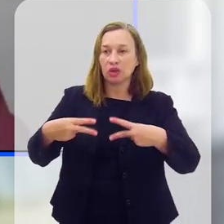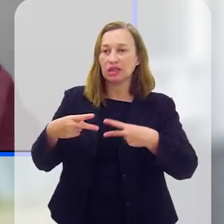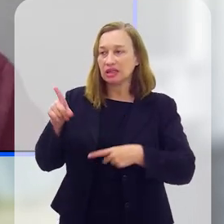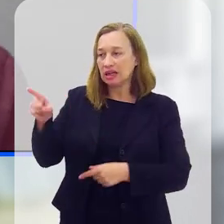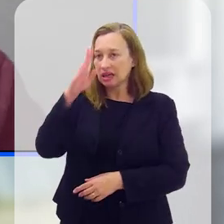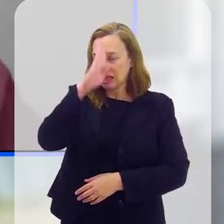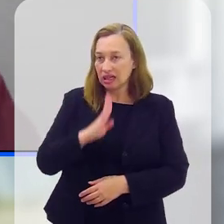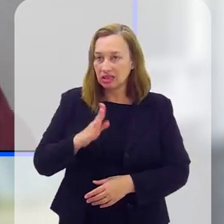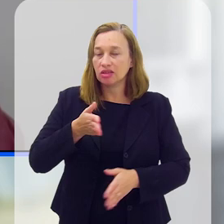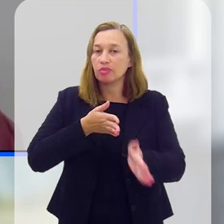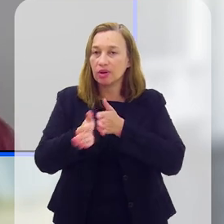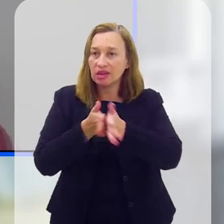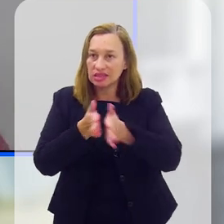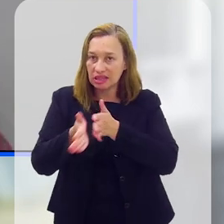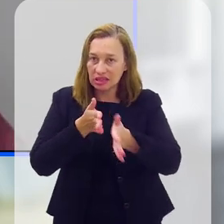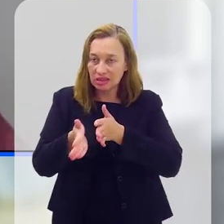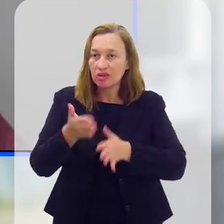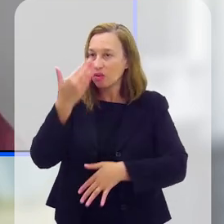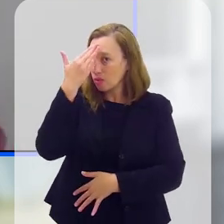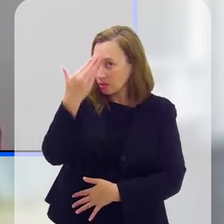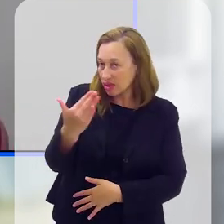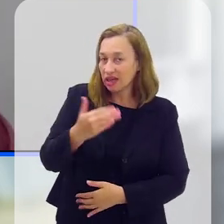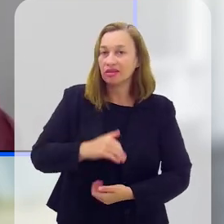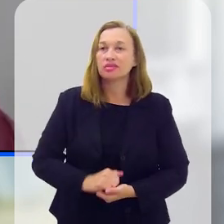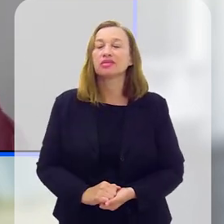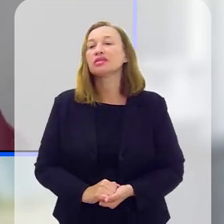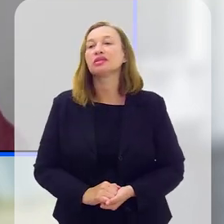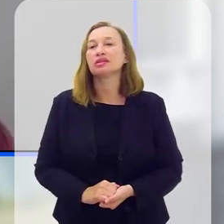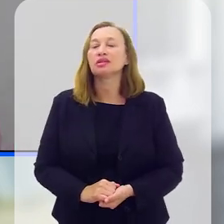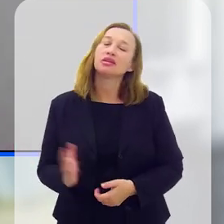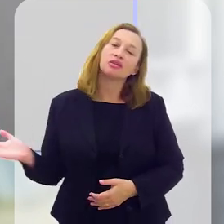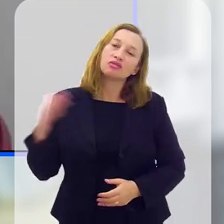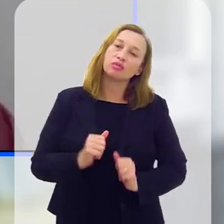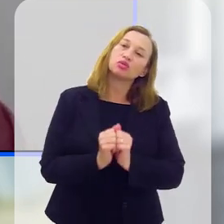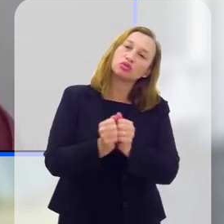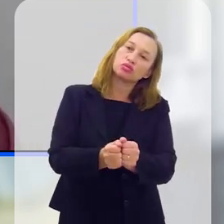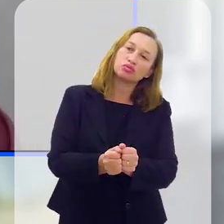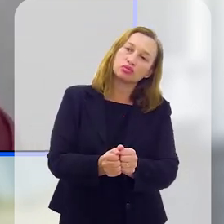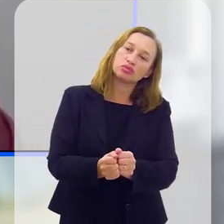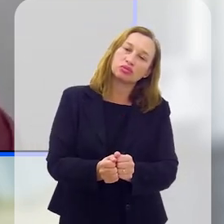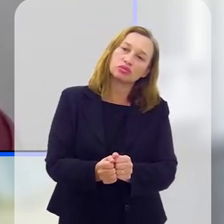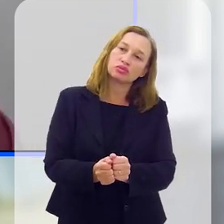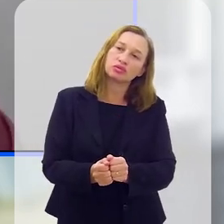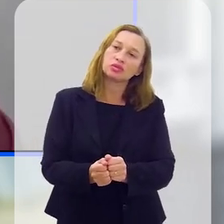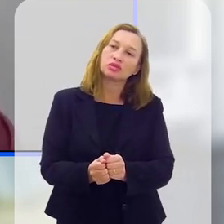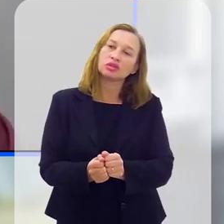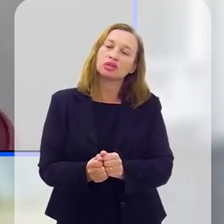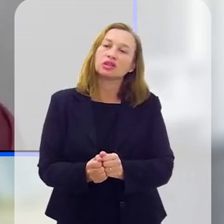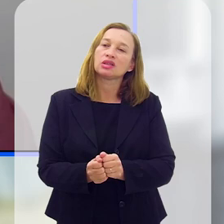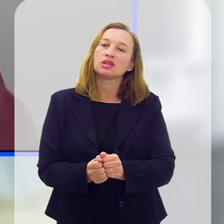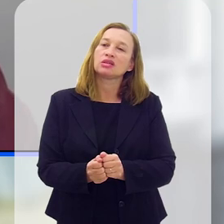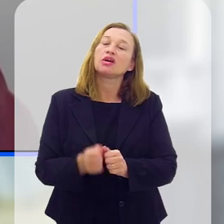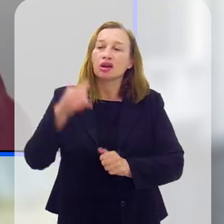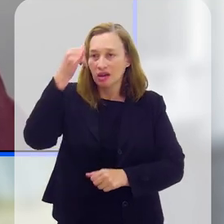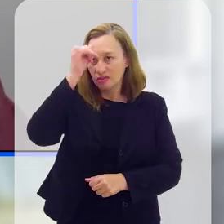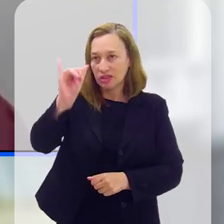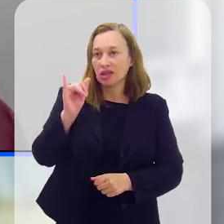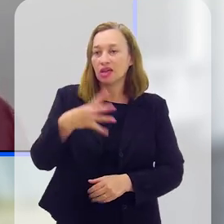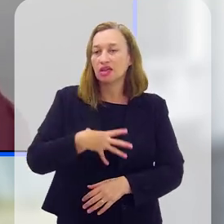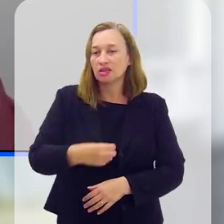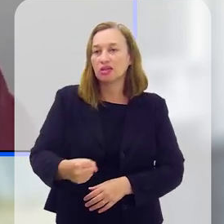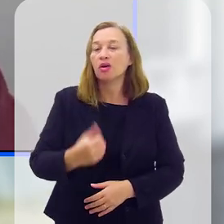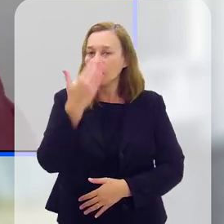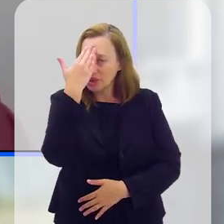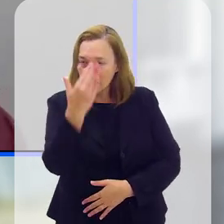disponível o link para gratuito, para o acesso gratuito ao e-book. Muito obrigado e vamos em frente na tarefa, juntos,